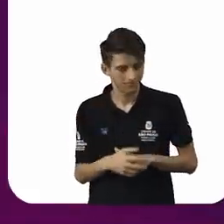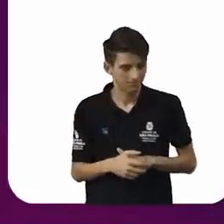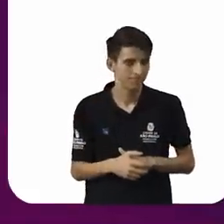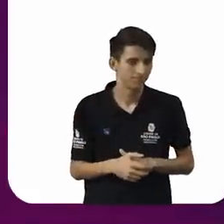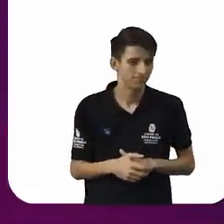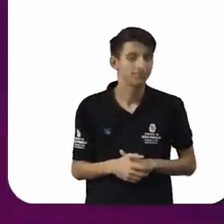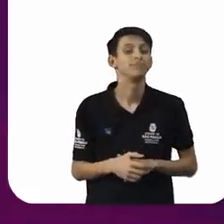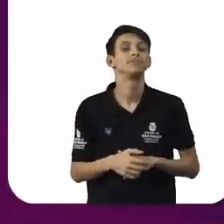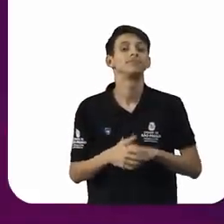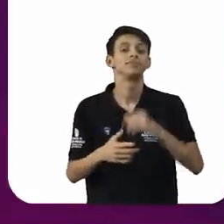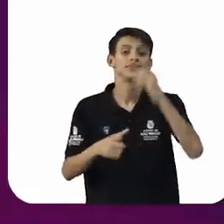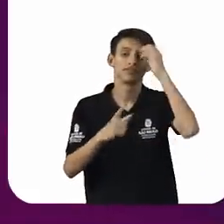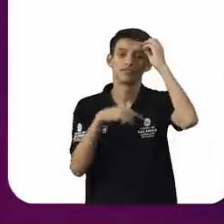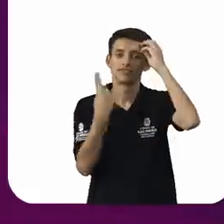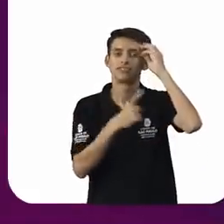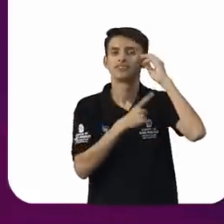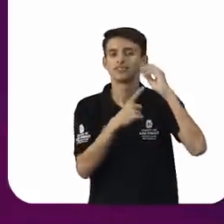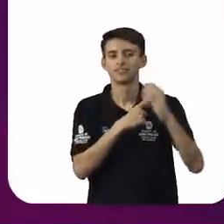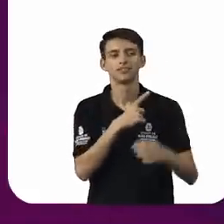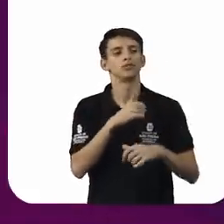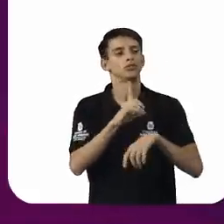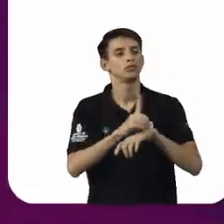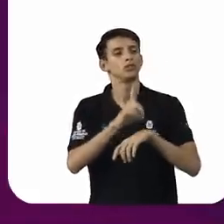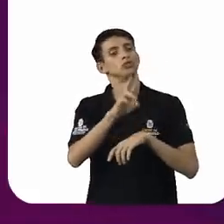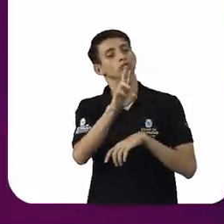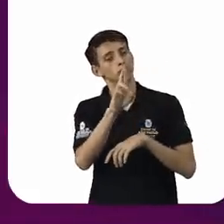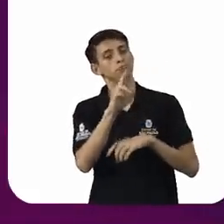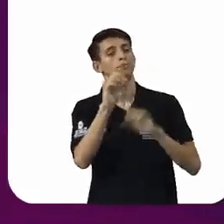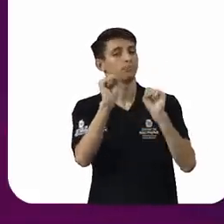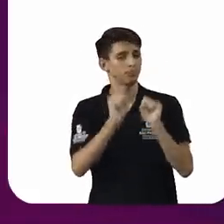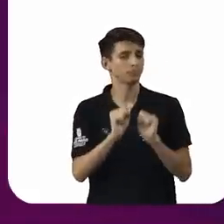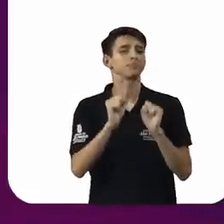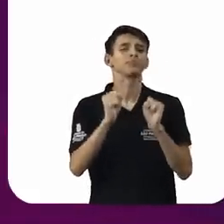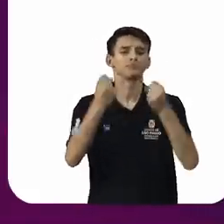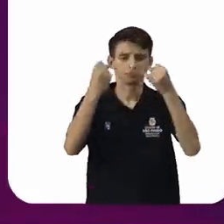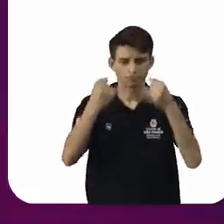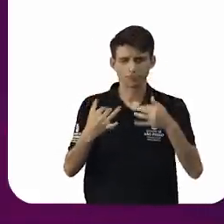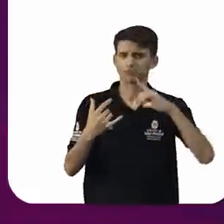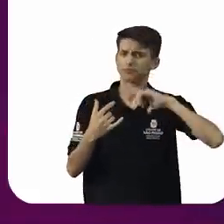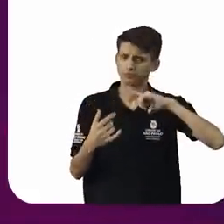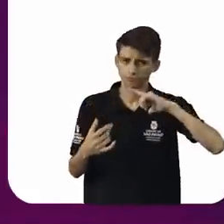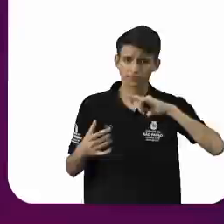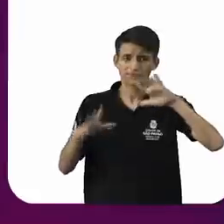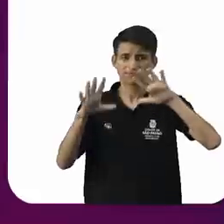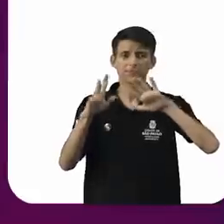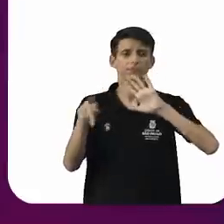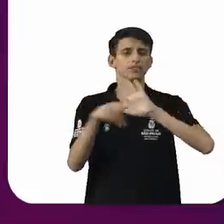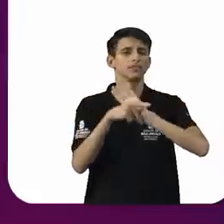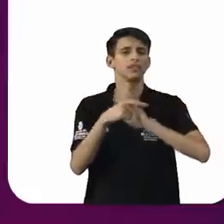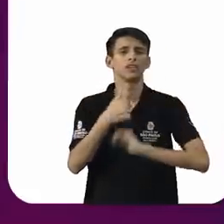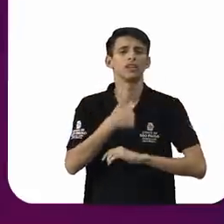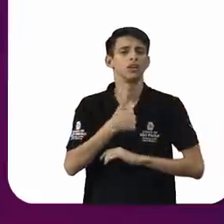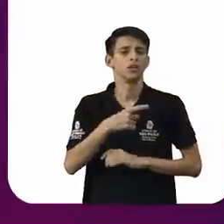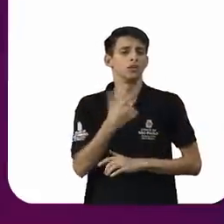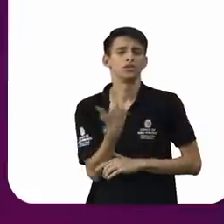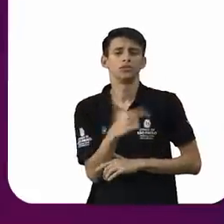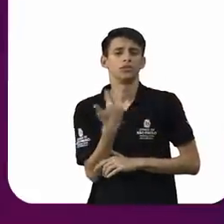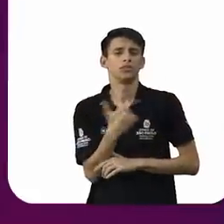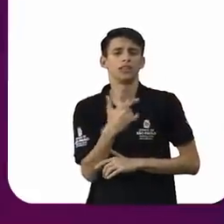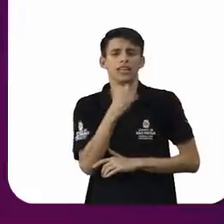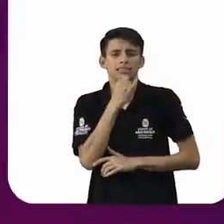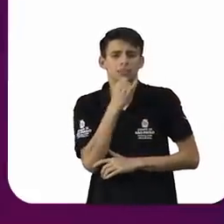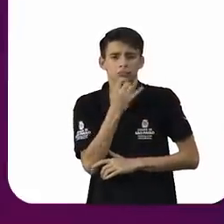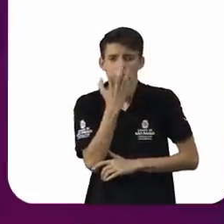Nós temos, o doutor Ed pode falar melhor sobre isso, nós temos uma superconstituição federal. Eu não tenho síndrome de cachorro vira-lata